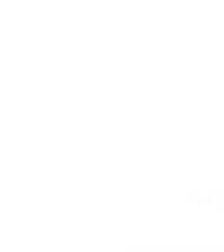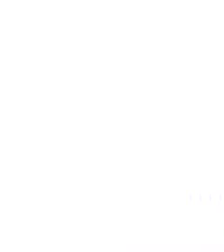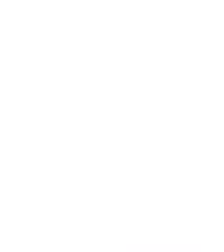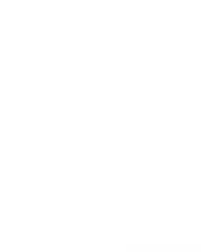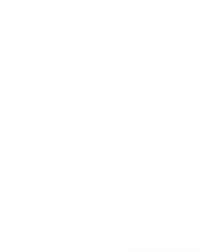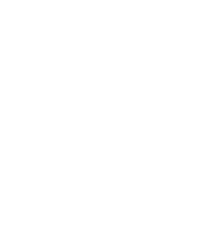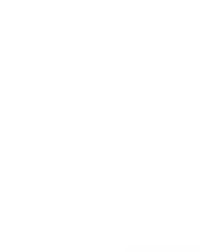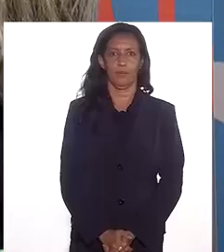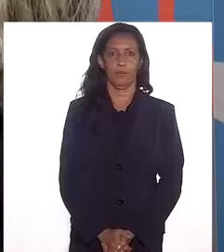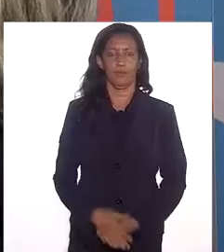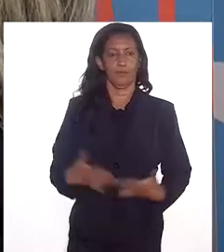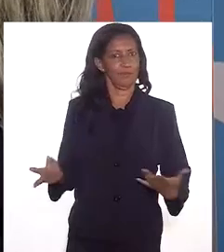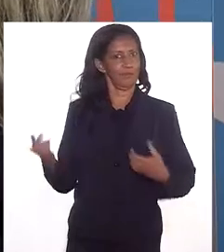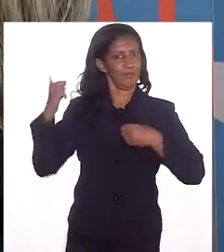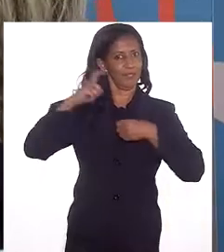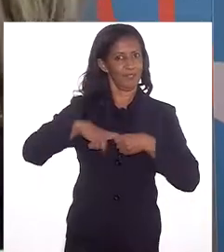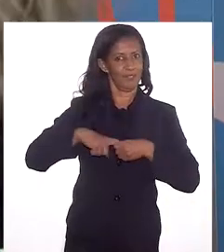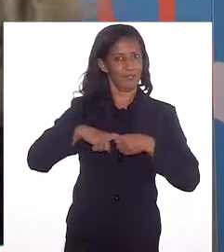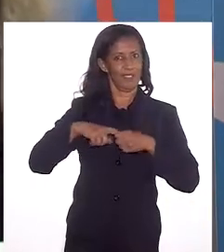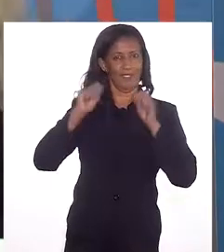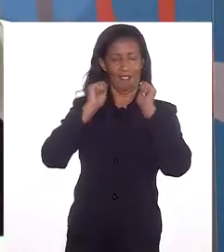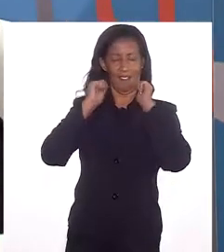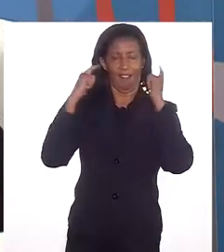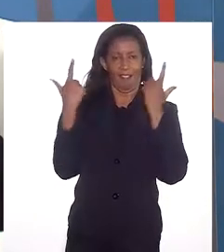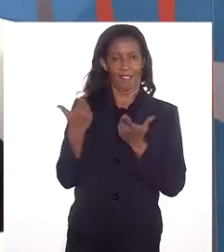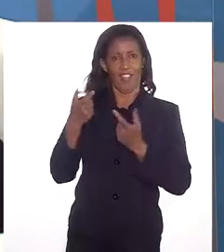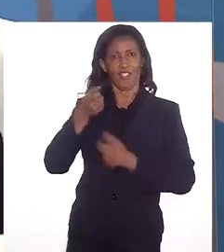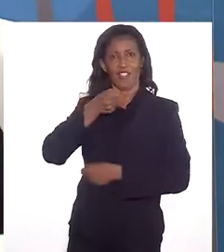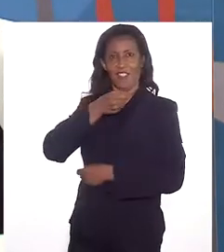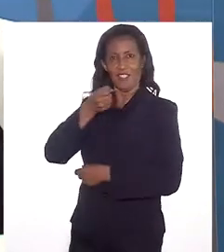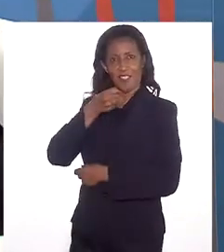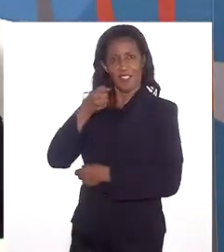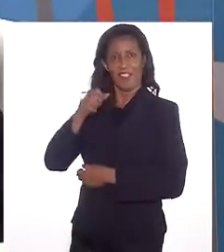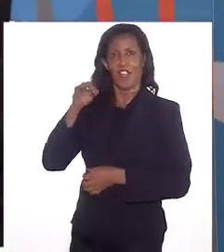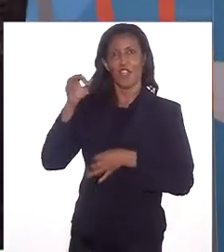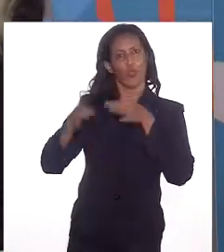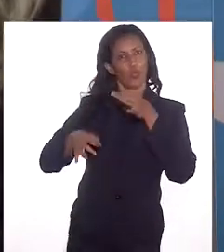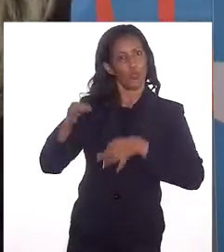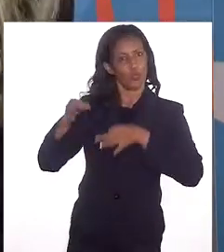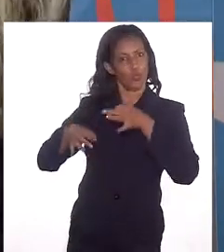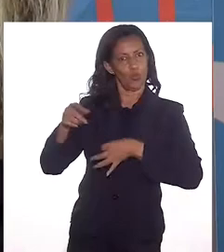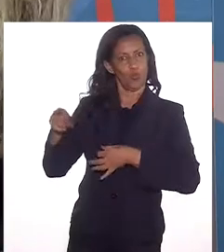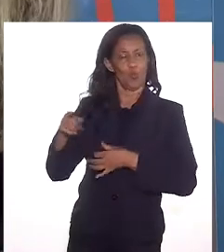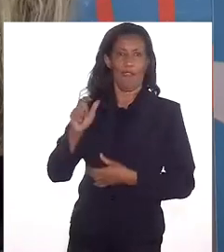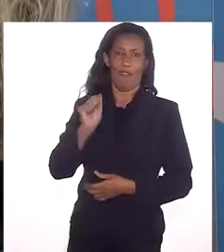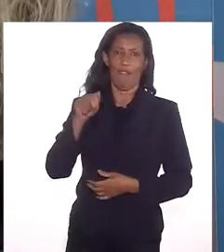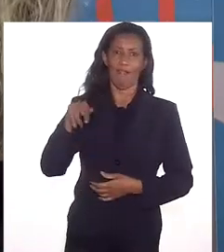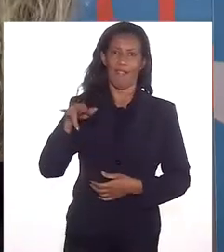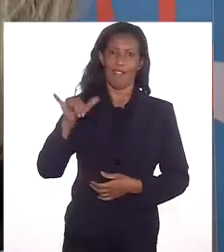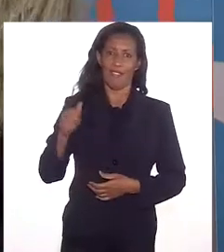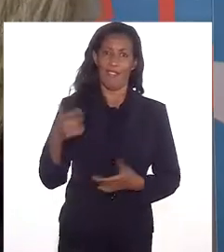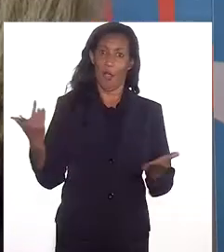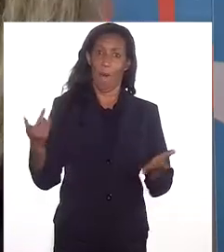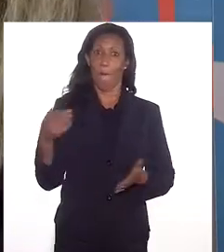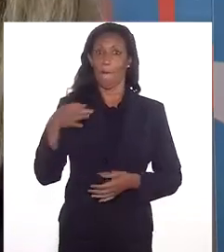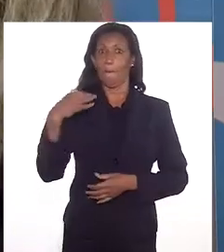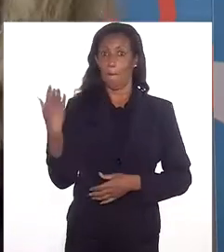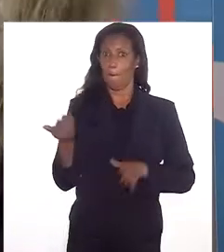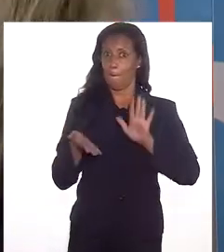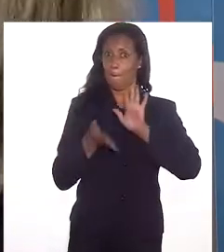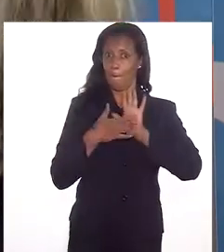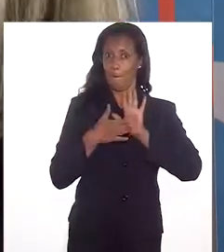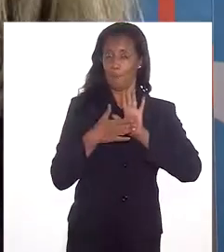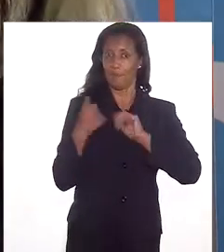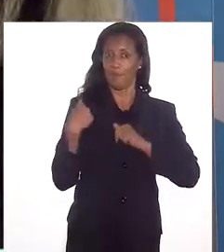Música Estamos de volta com a Lerge Entrevista, hoje com a juíza Andréia Pachai, conforme prometido, que um livro